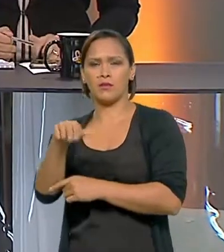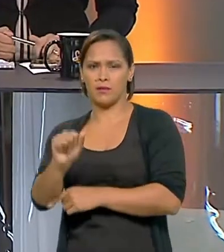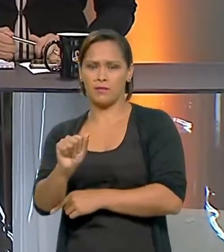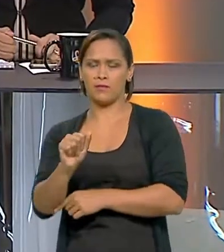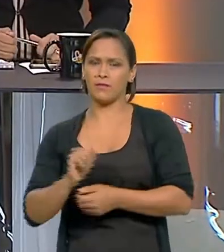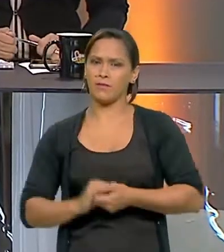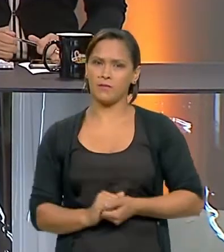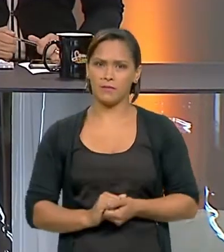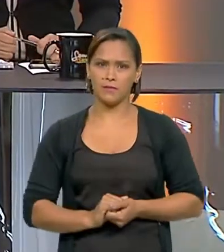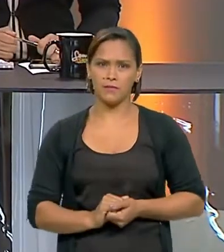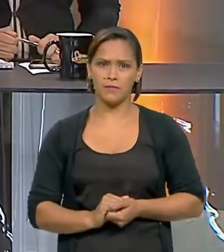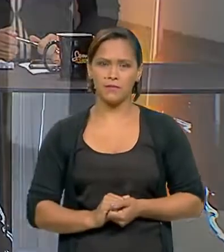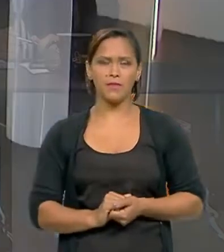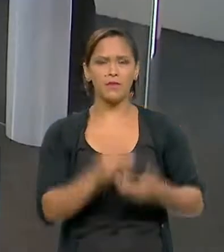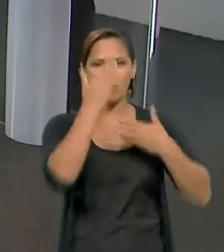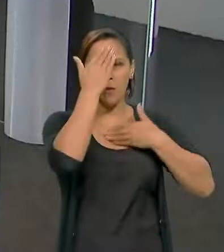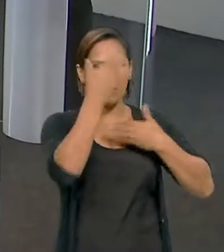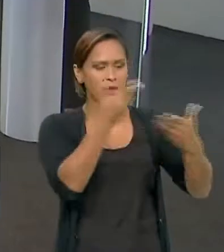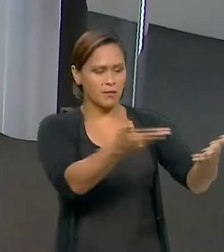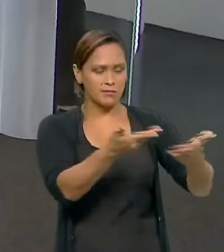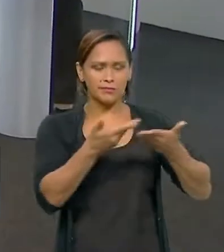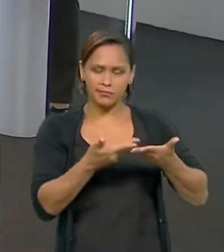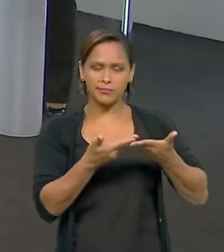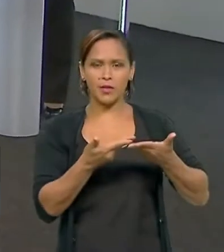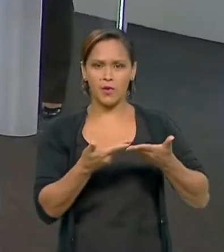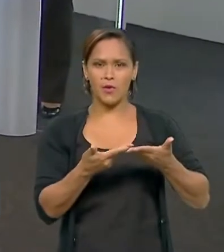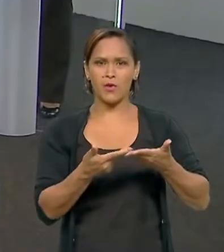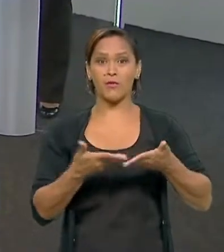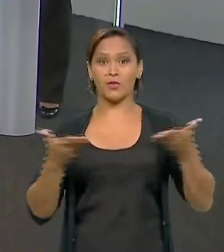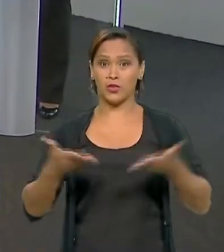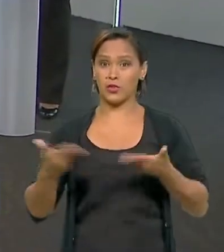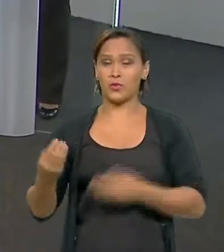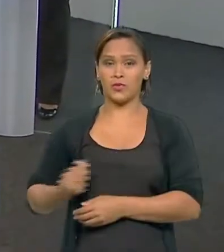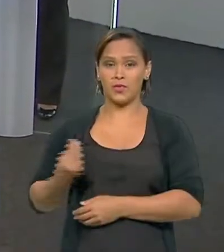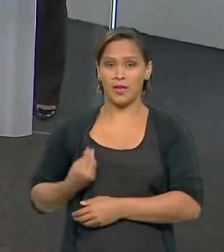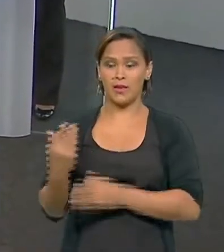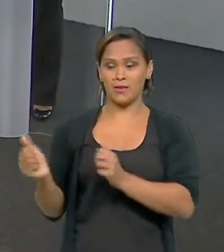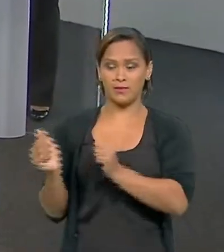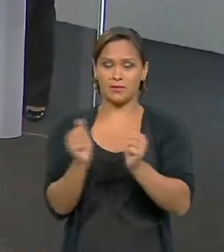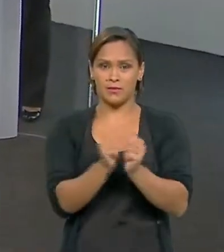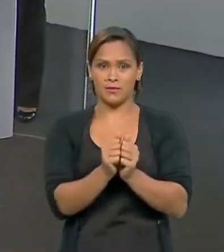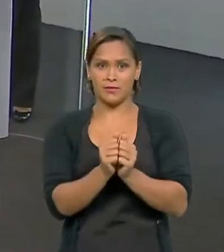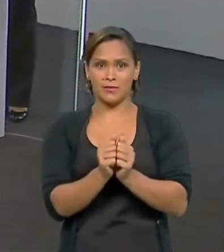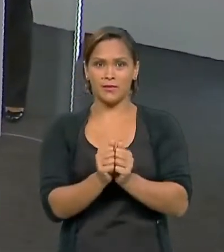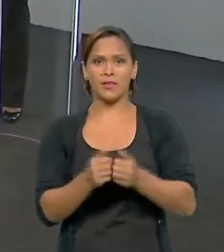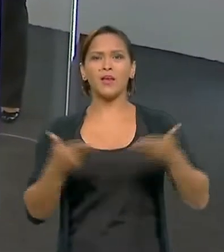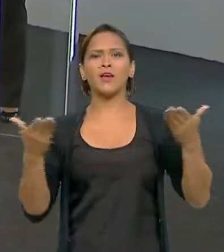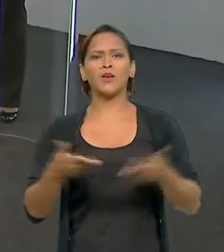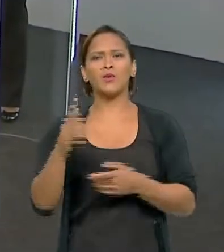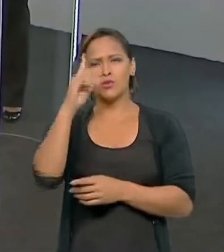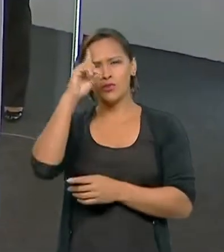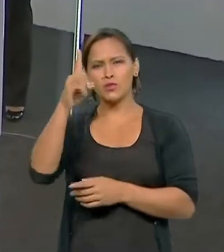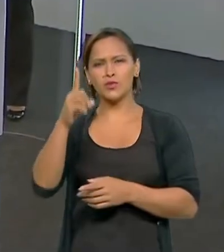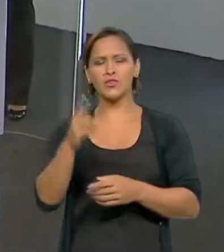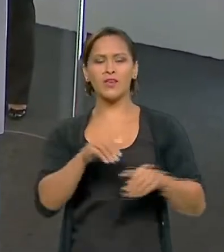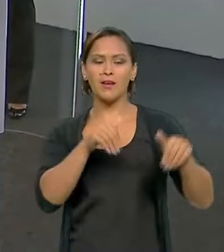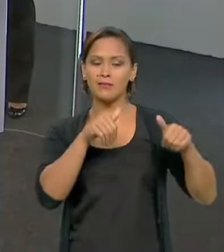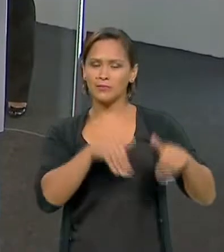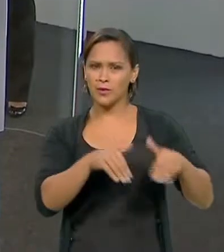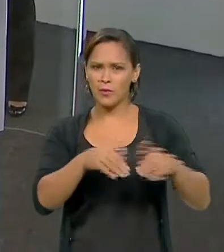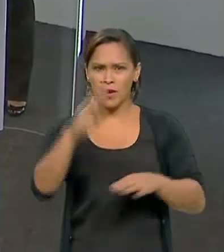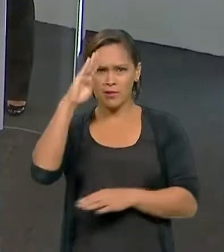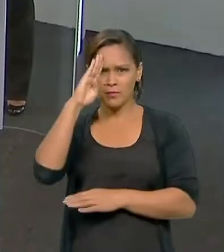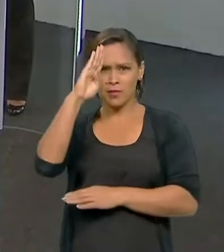notícias My News. Muito obrigada por vocês terem aceitado o convite e estarem aqui com a gente. E hoje, no dia do Exército,